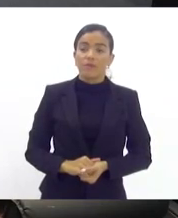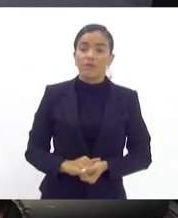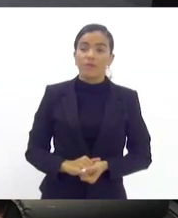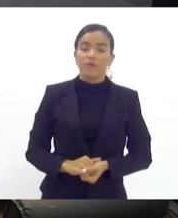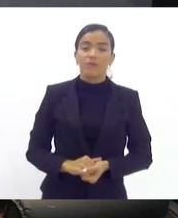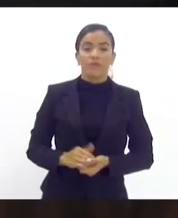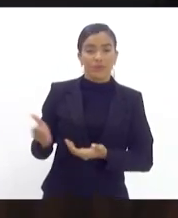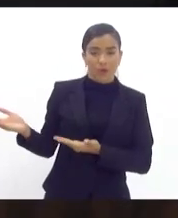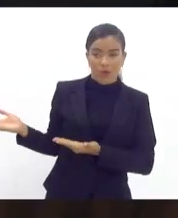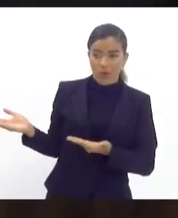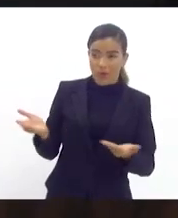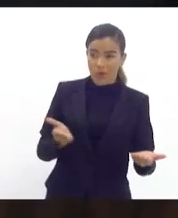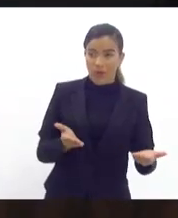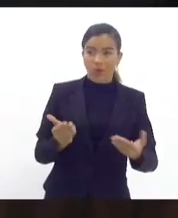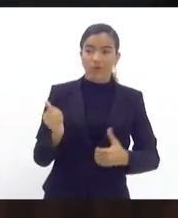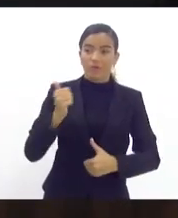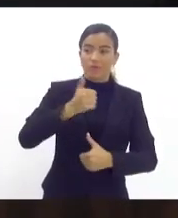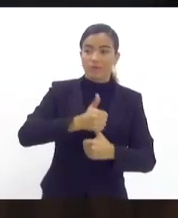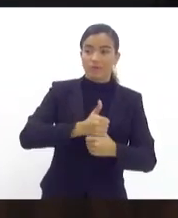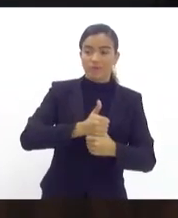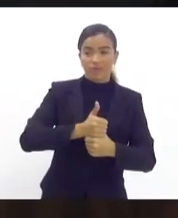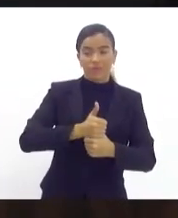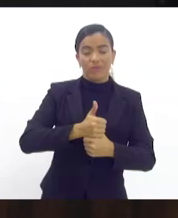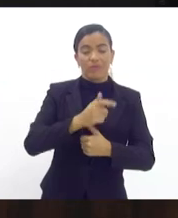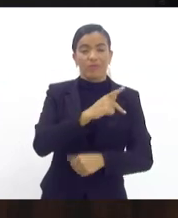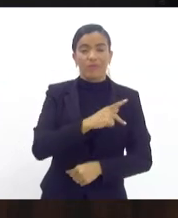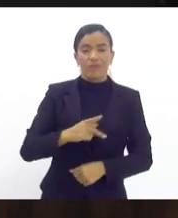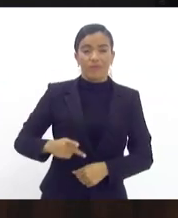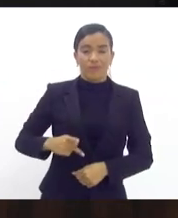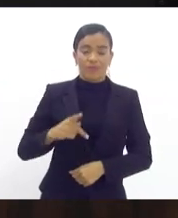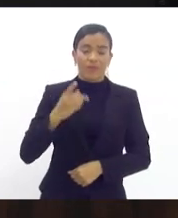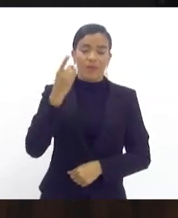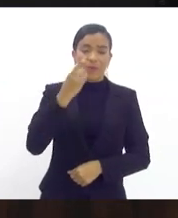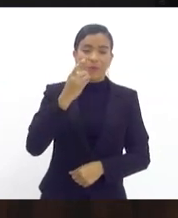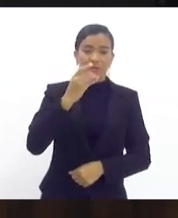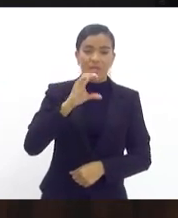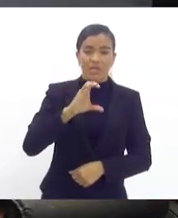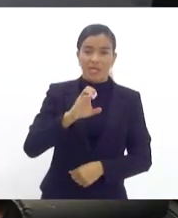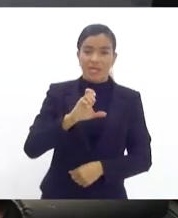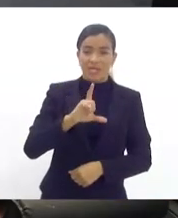convido para presidir os trabalhos a nobre deputada Célia Jordão.